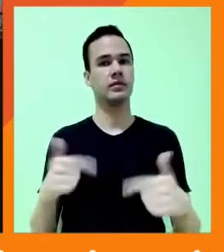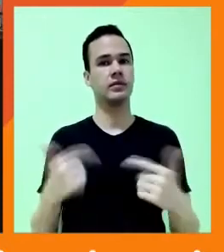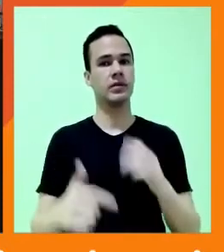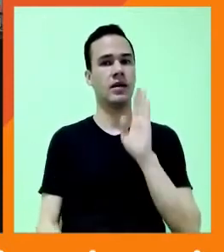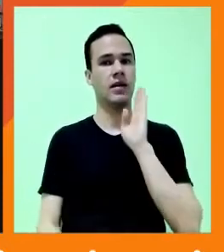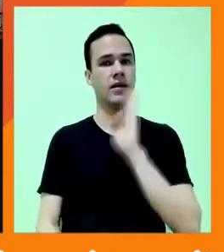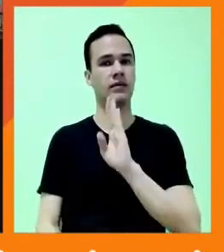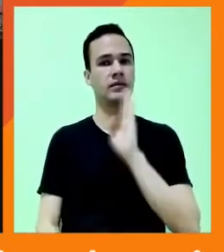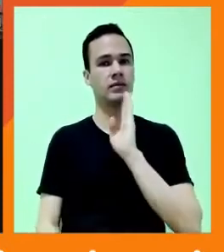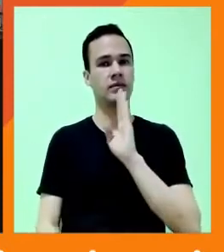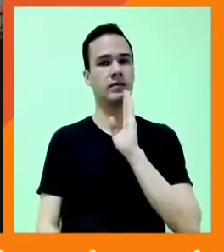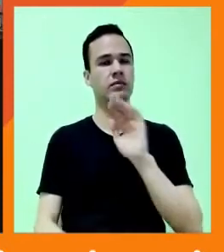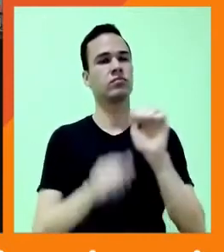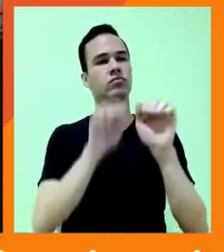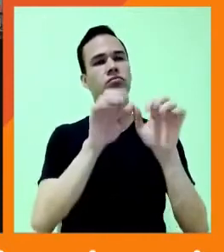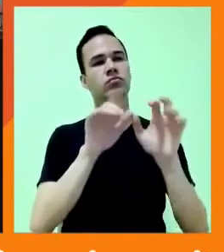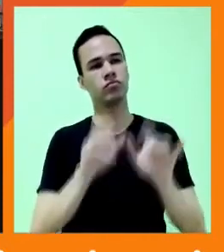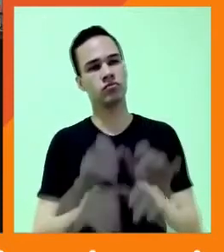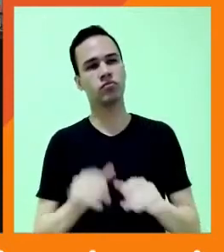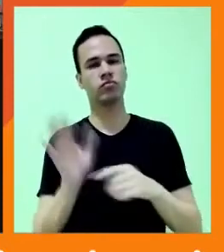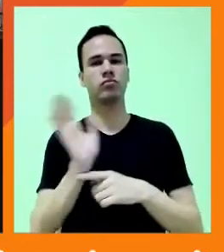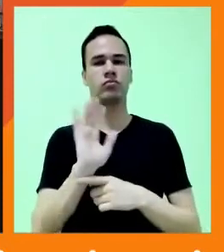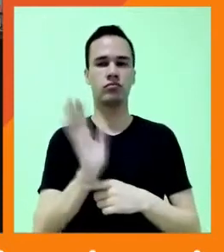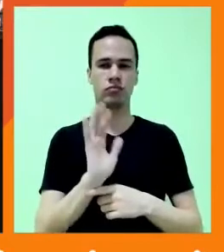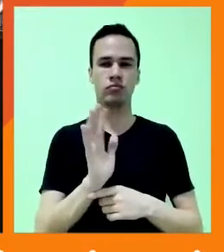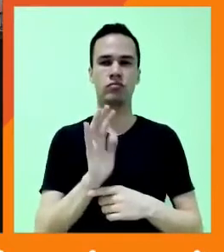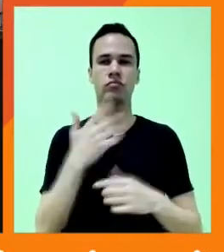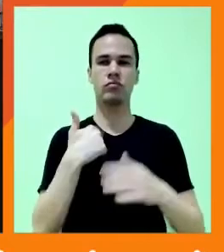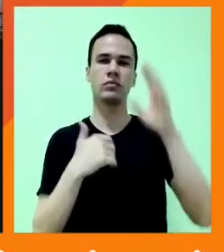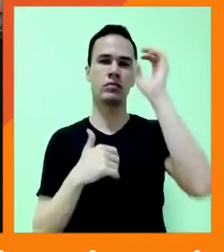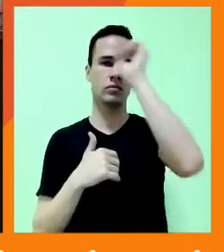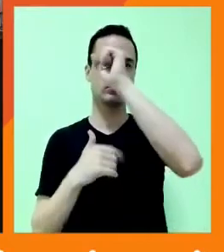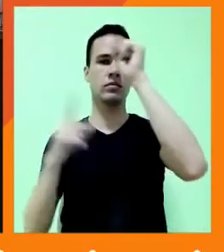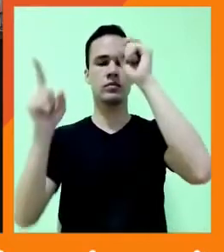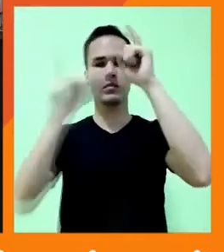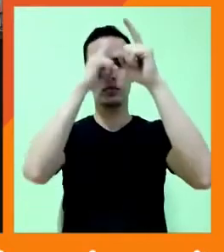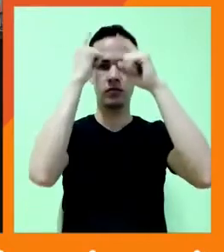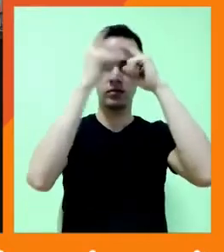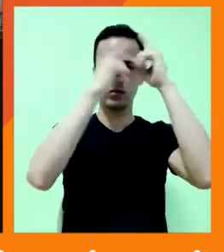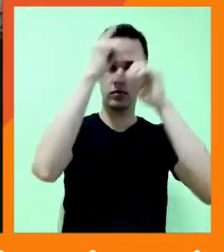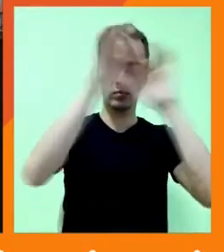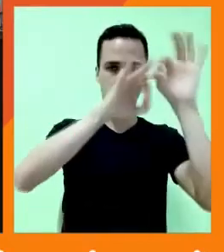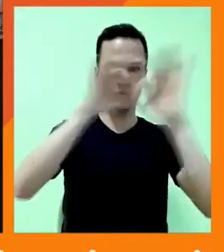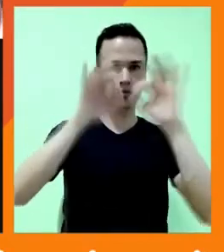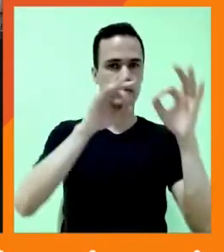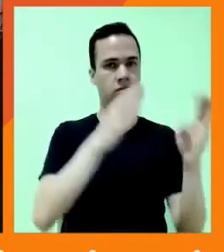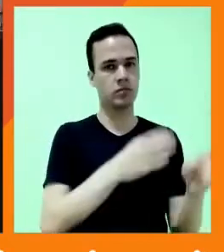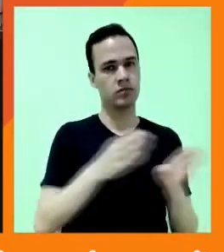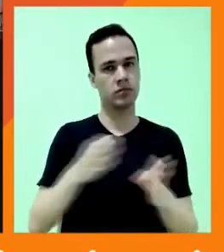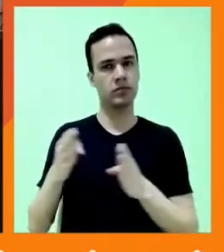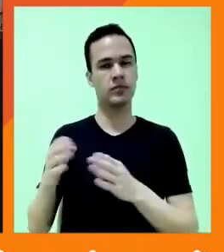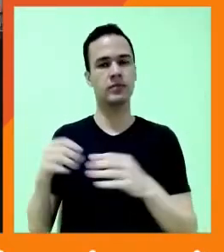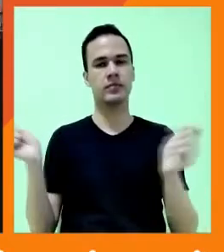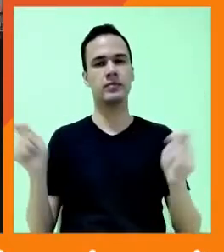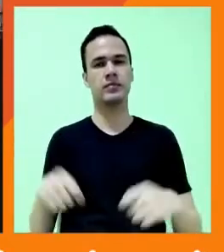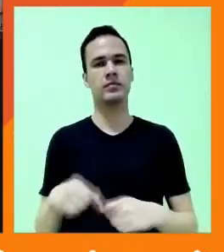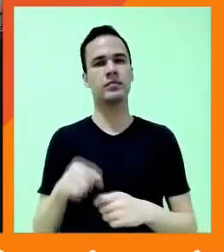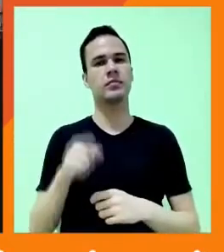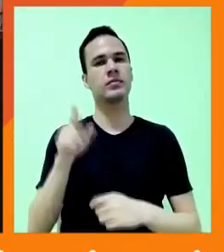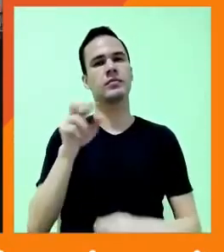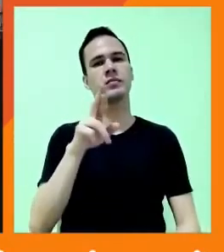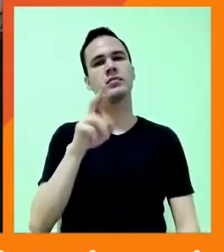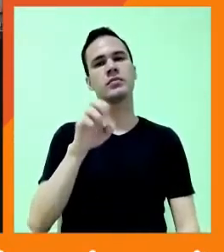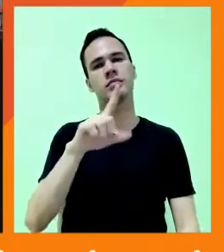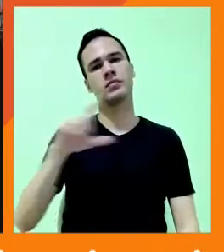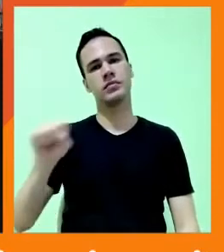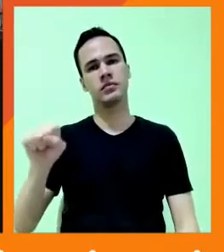escrevo, faço vídeos, aprendi a condensar ideias de uma forma muito sucinta para fazer um Reels. Eu consigo